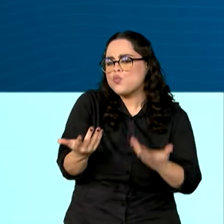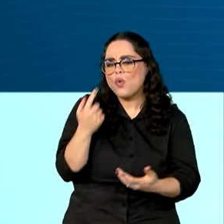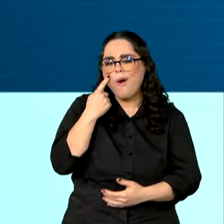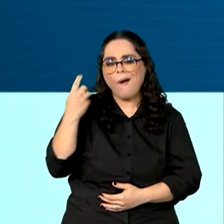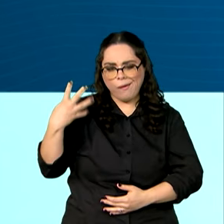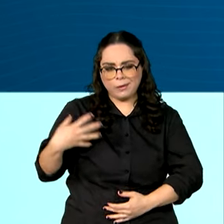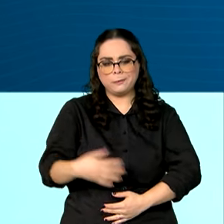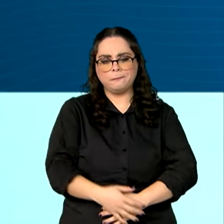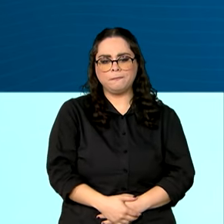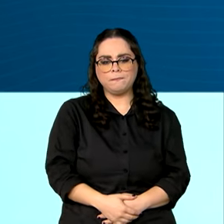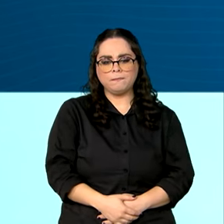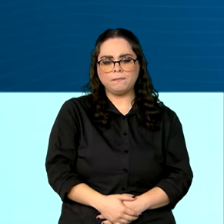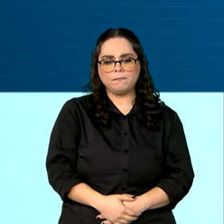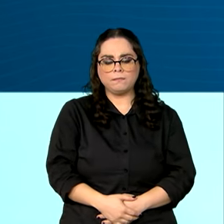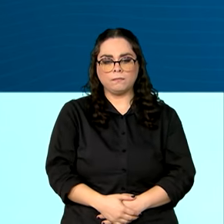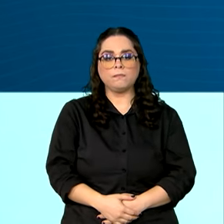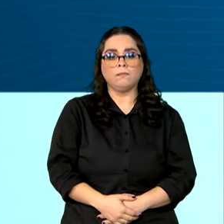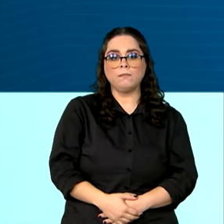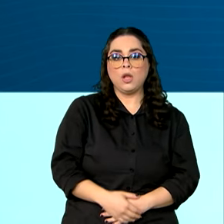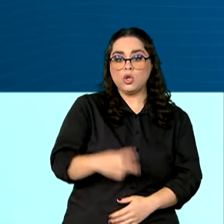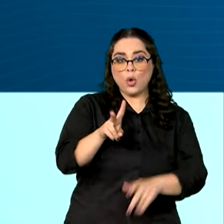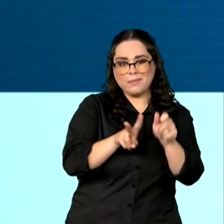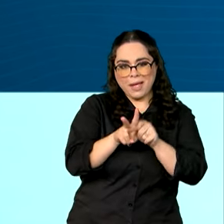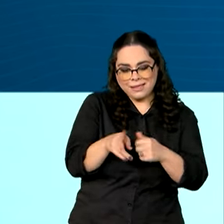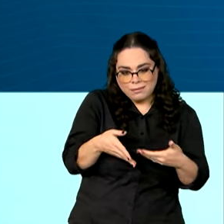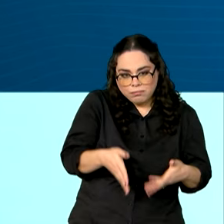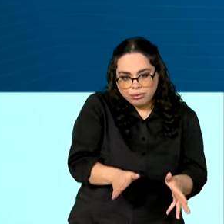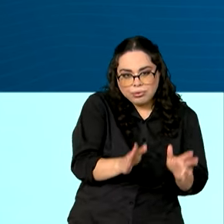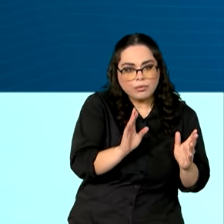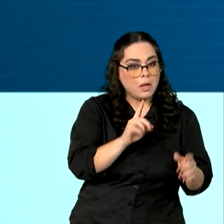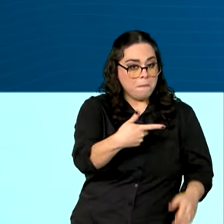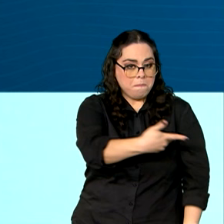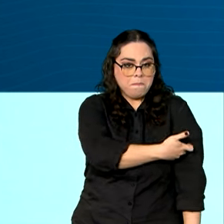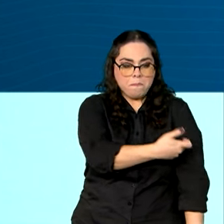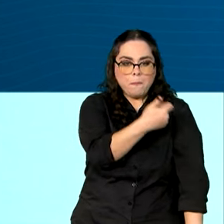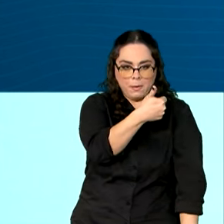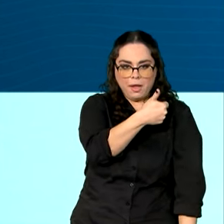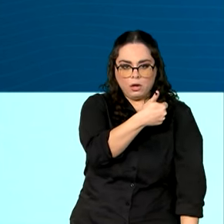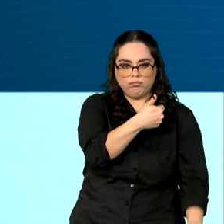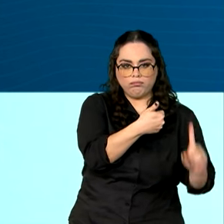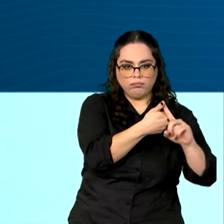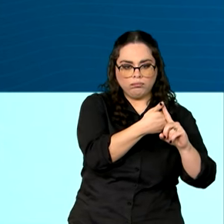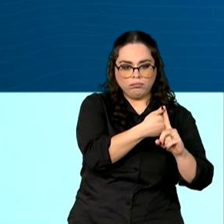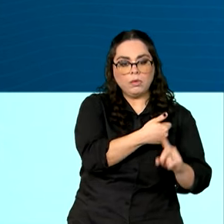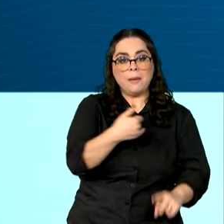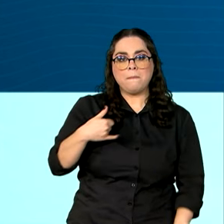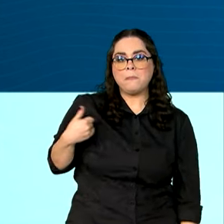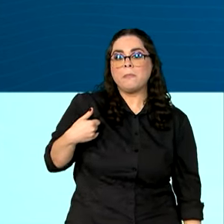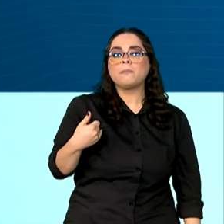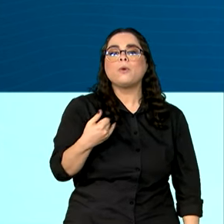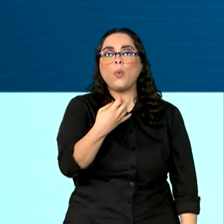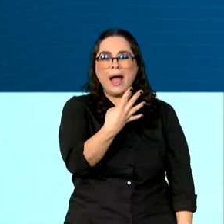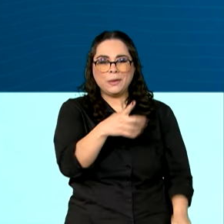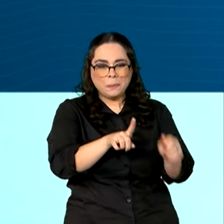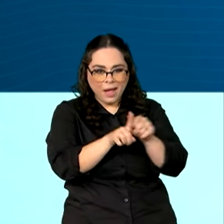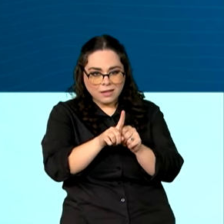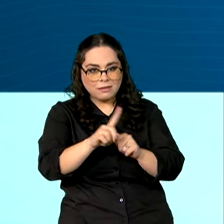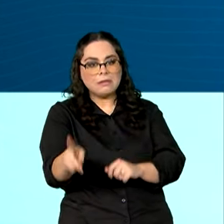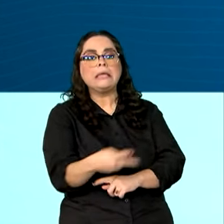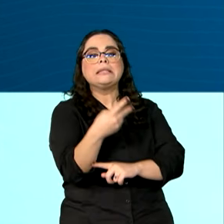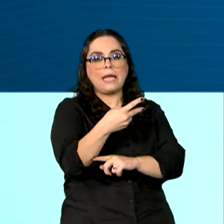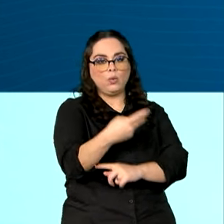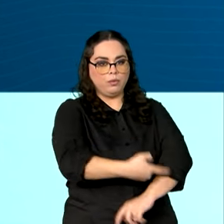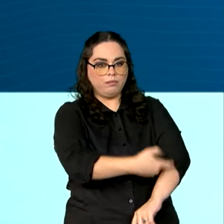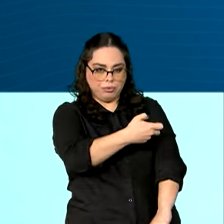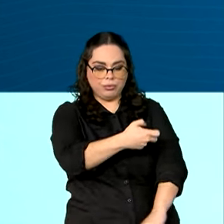Aos dois meses de vida, a criança toma a primeira dose, aos quatro meses, a segunda